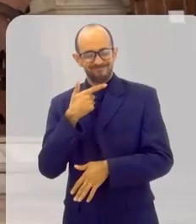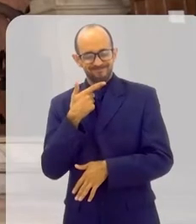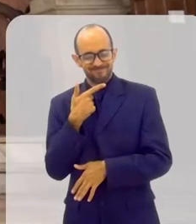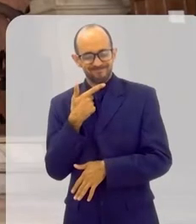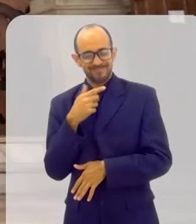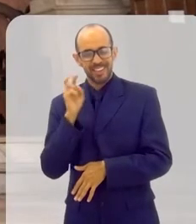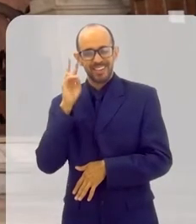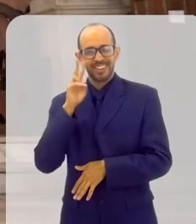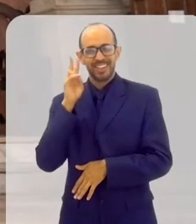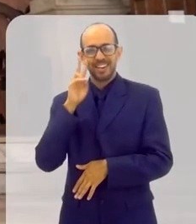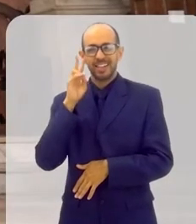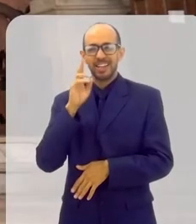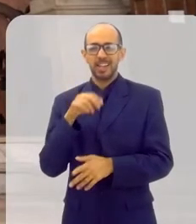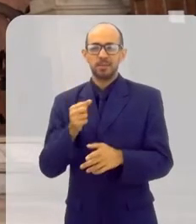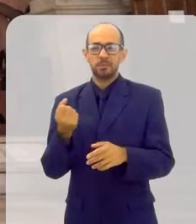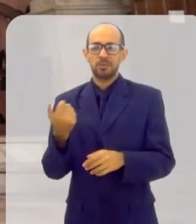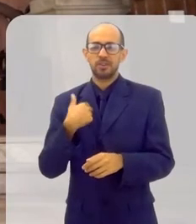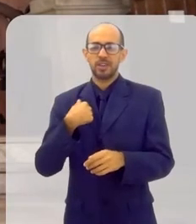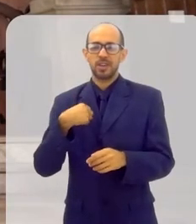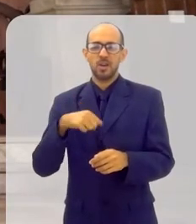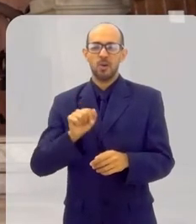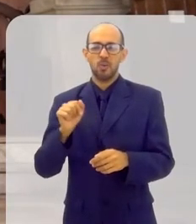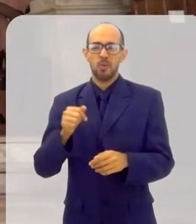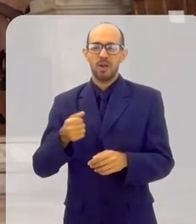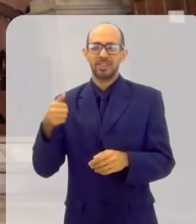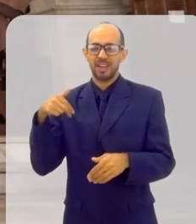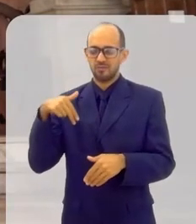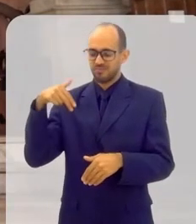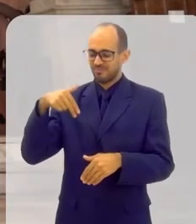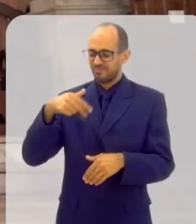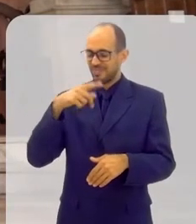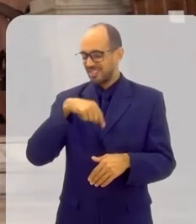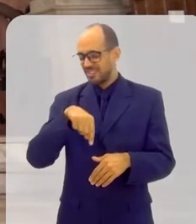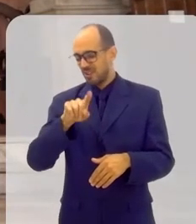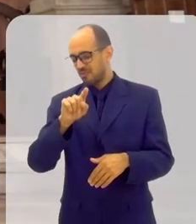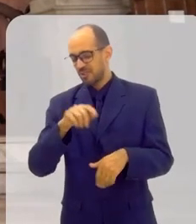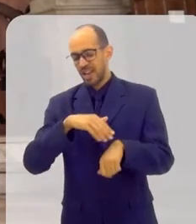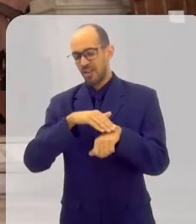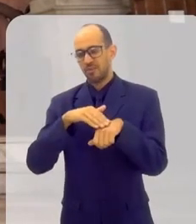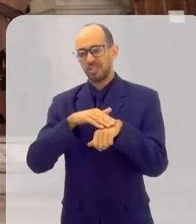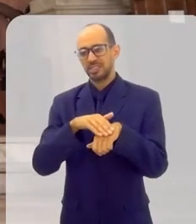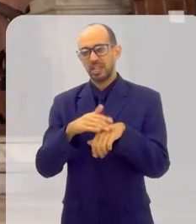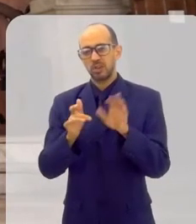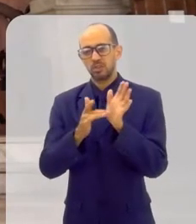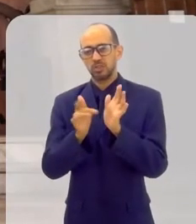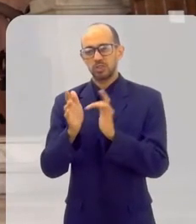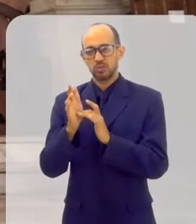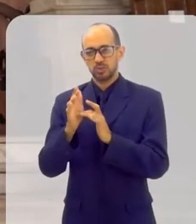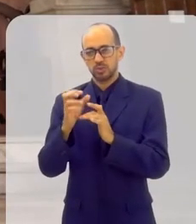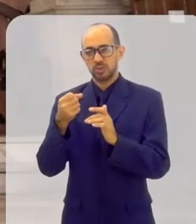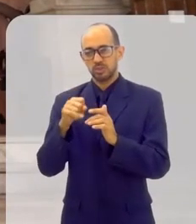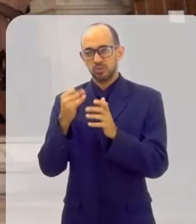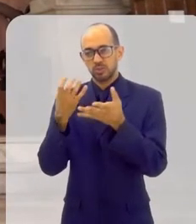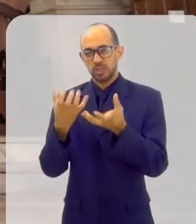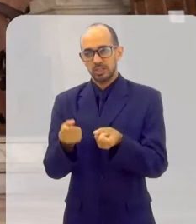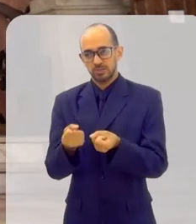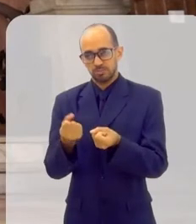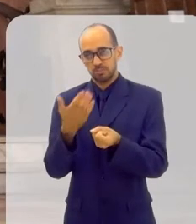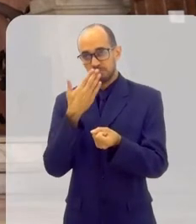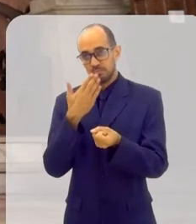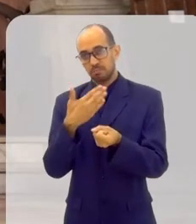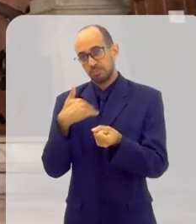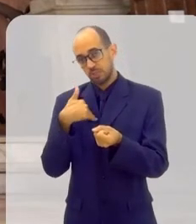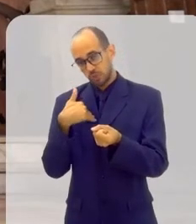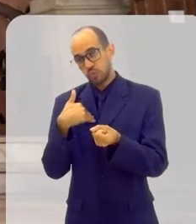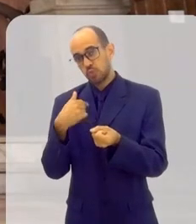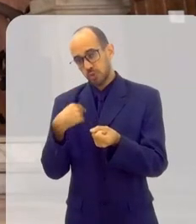que na véspera eu fui para a frente ali do Santíssimo Sacramento e conversei com Jesus sobre isso, né? Mas já que tu me chamaste,